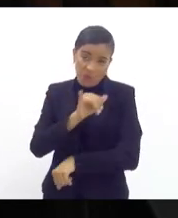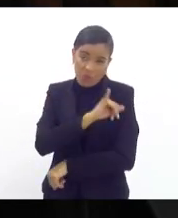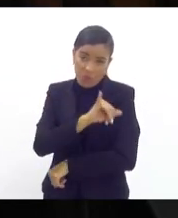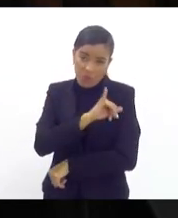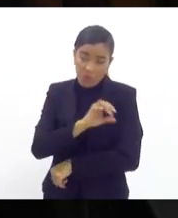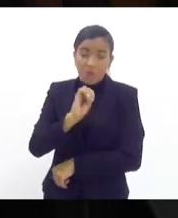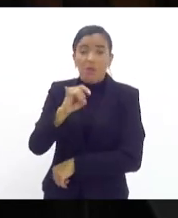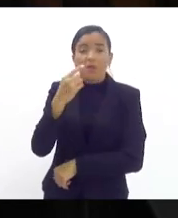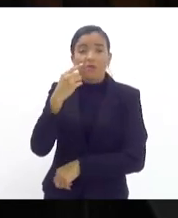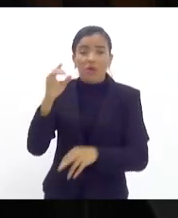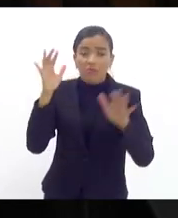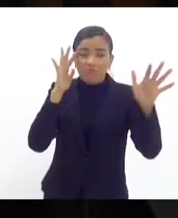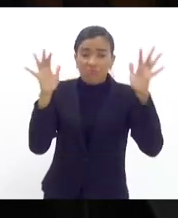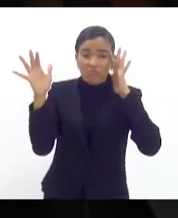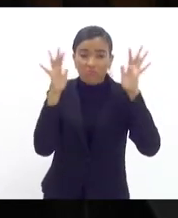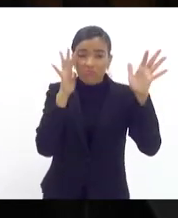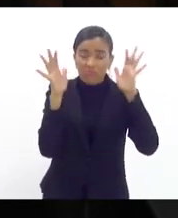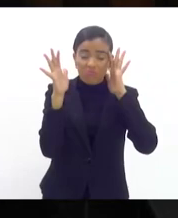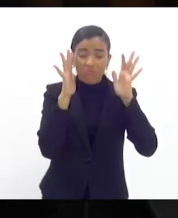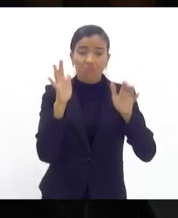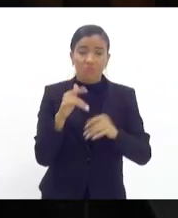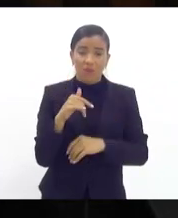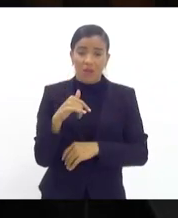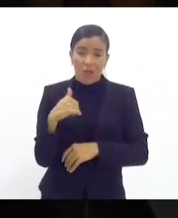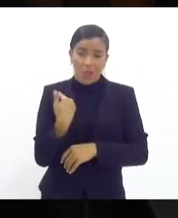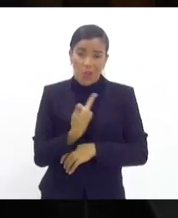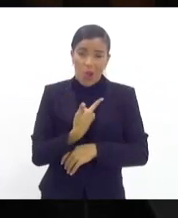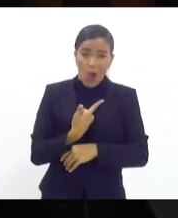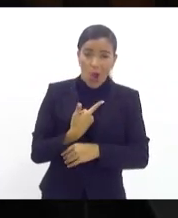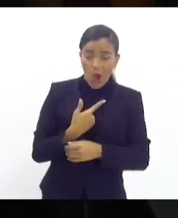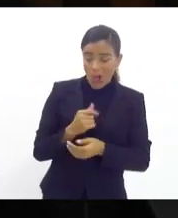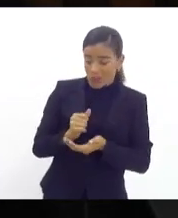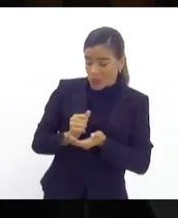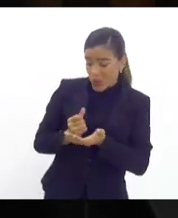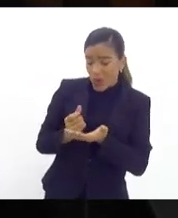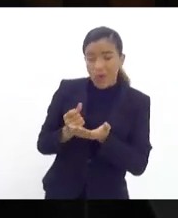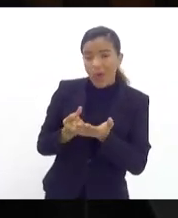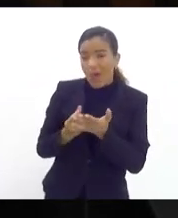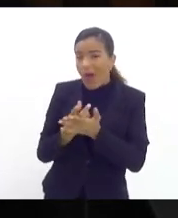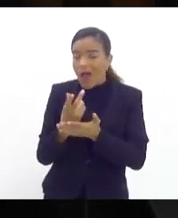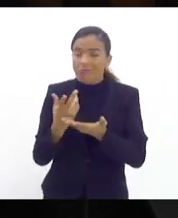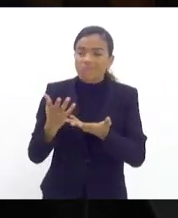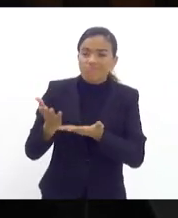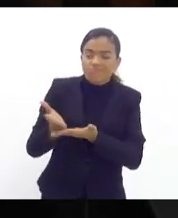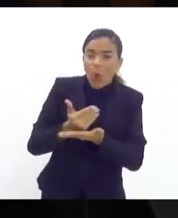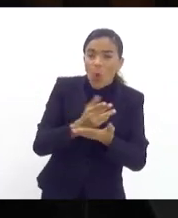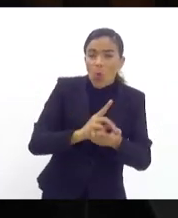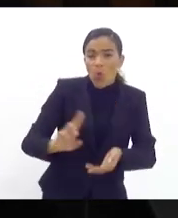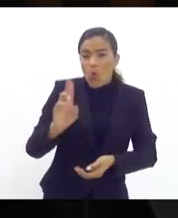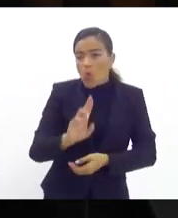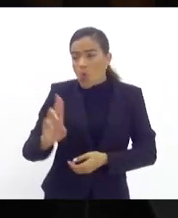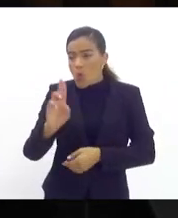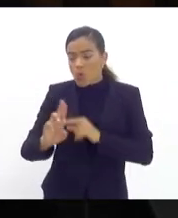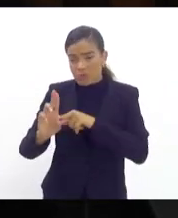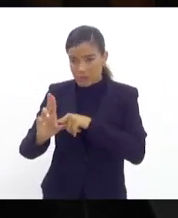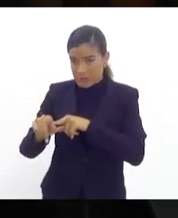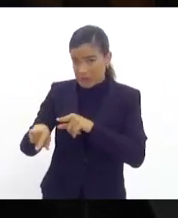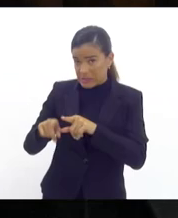a gente cotejar o que a gente consome, o que a gente produz, nós somos o maior